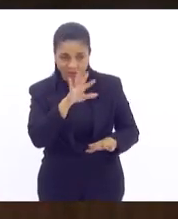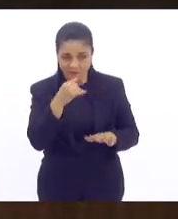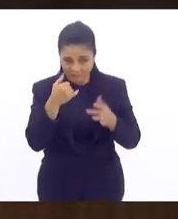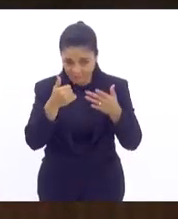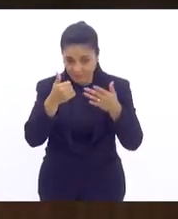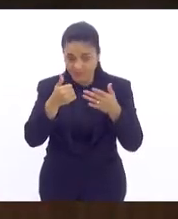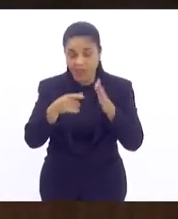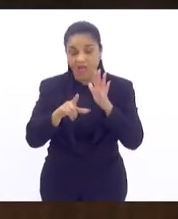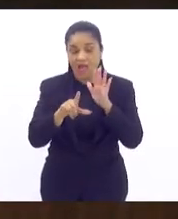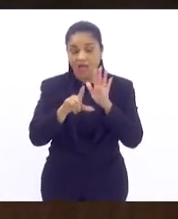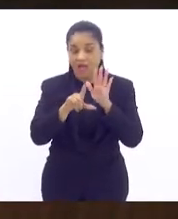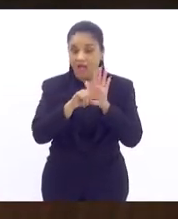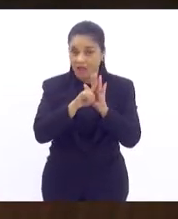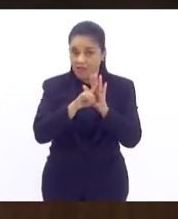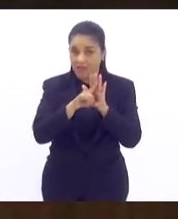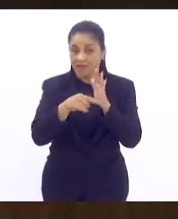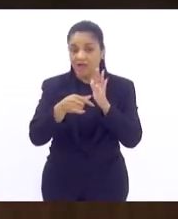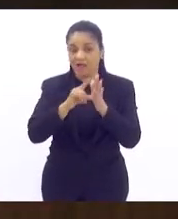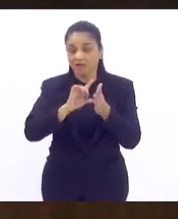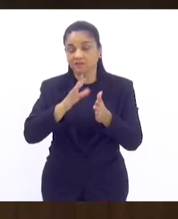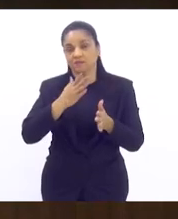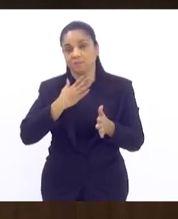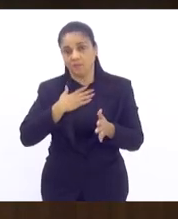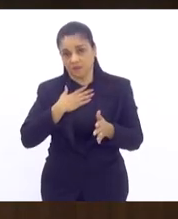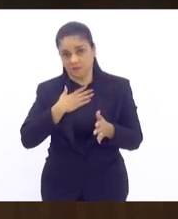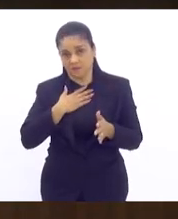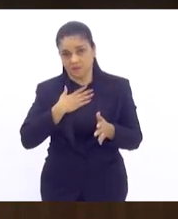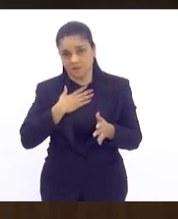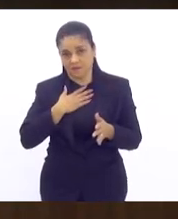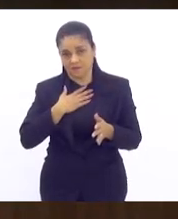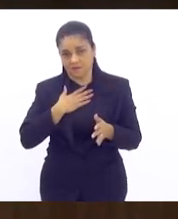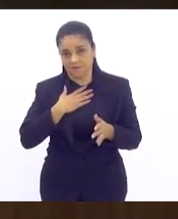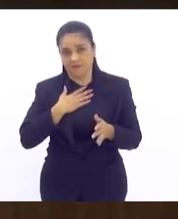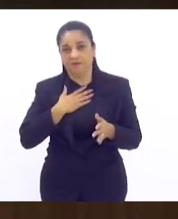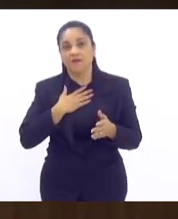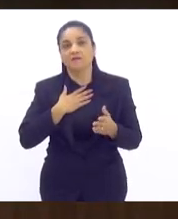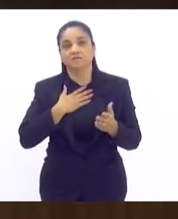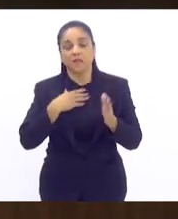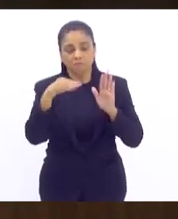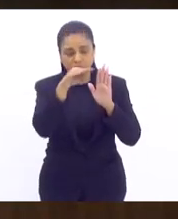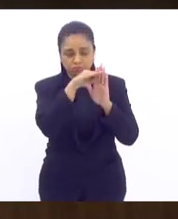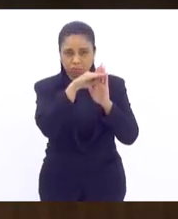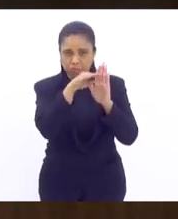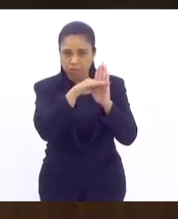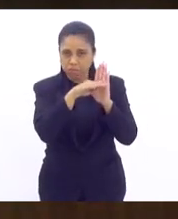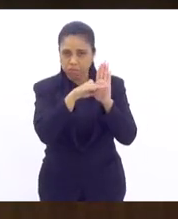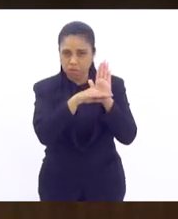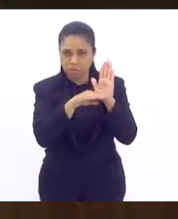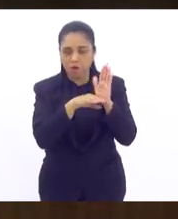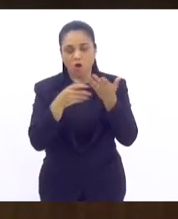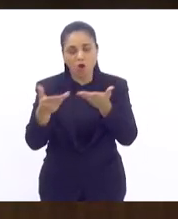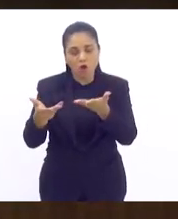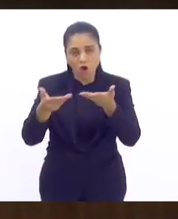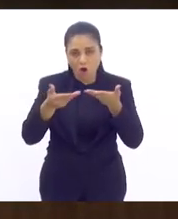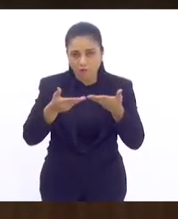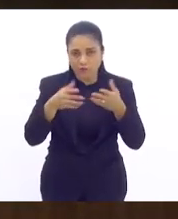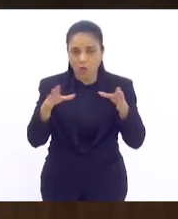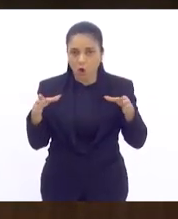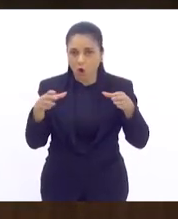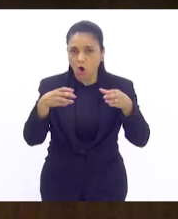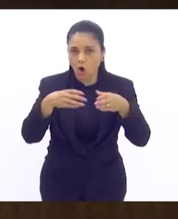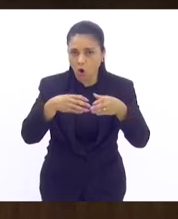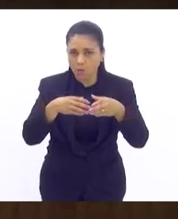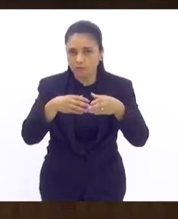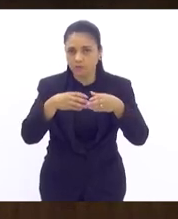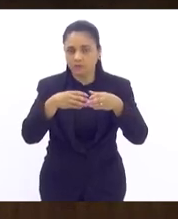a lei anterior é a minha. É a minha. E ela tem protocolos que inclusive convida tanto a comunidade de corpo